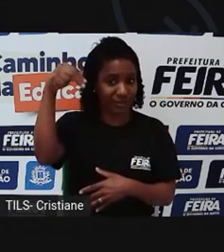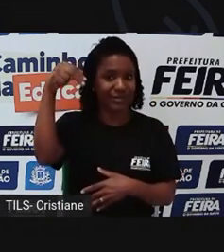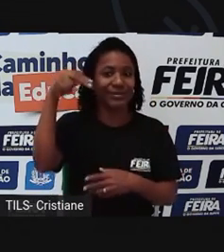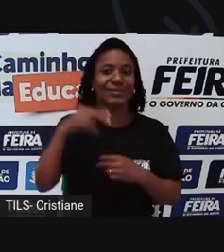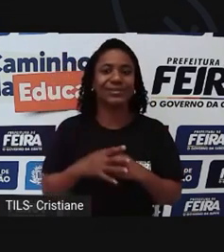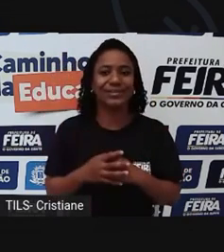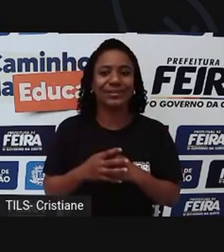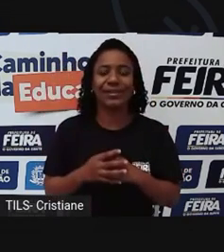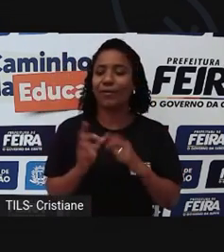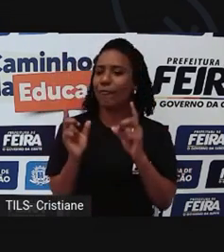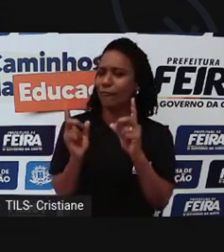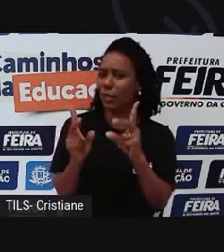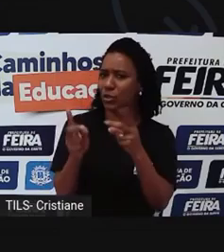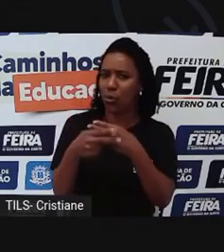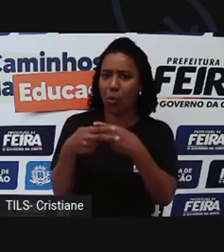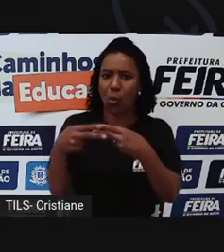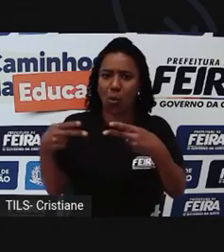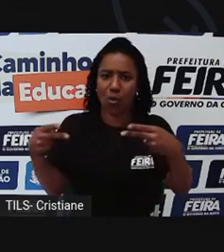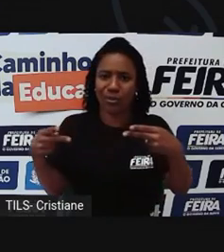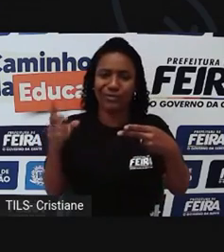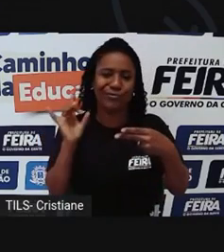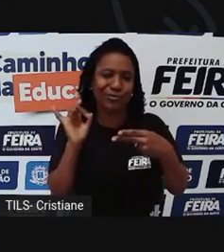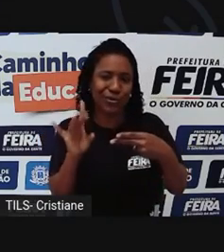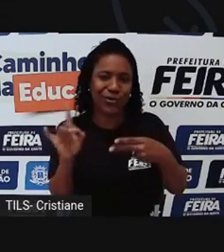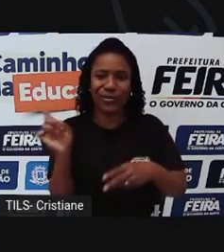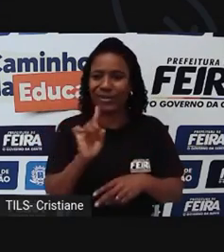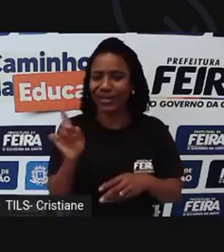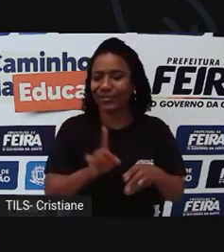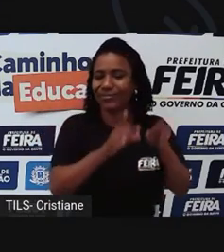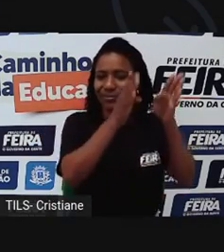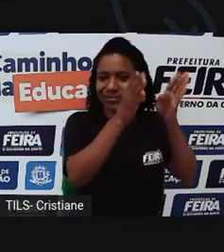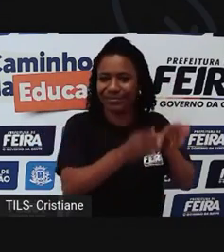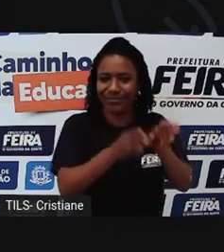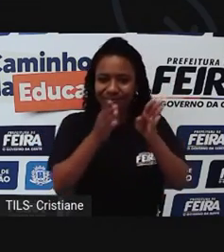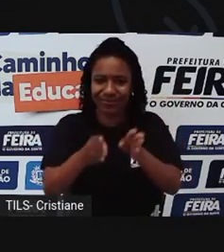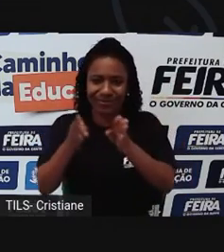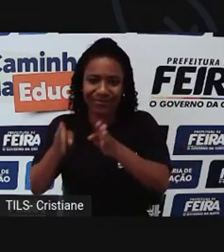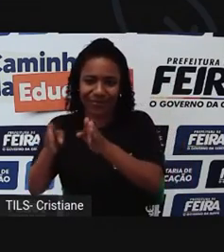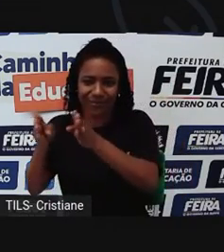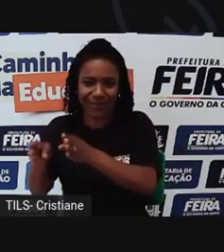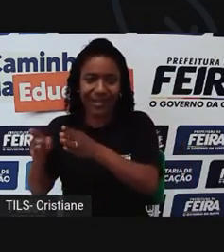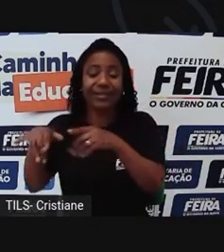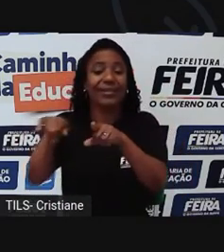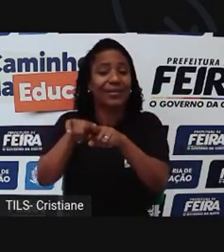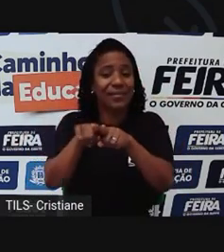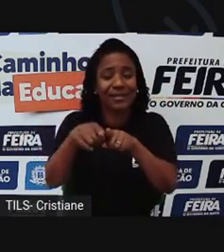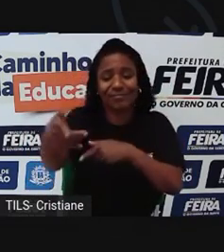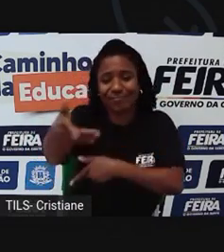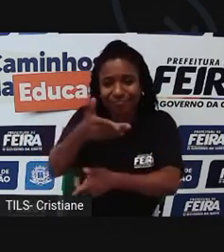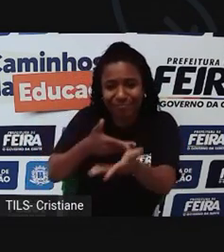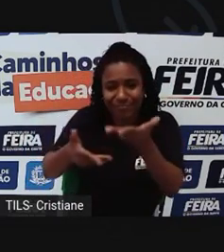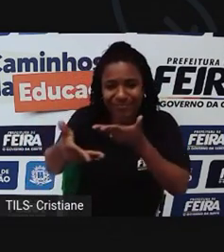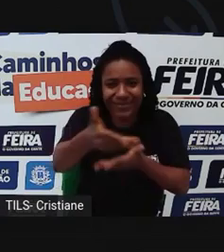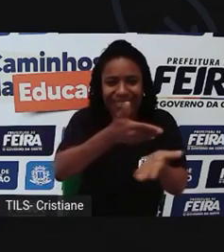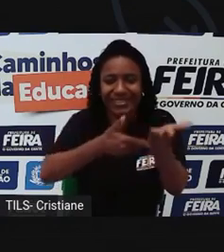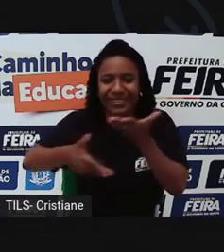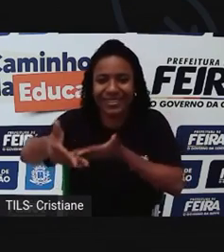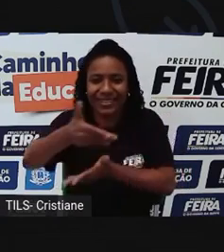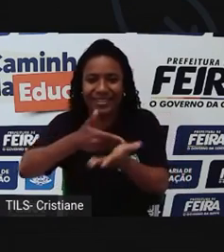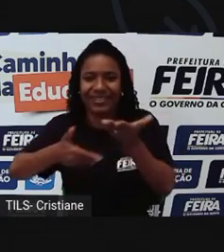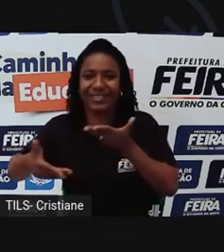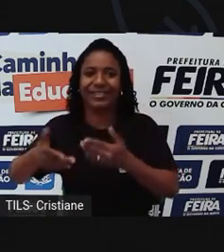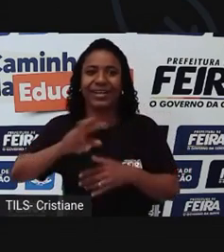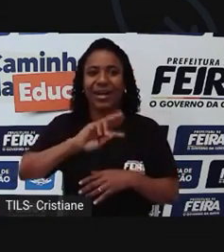só vendem produtos, elas estabelecem relações culturais ali, que você acaba aprendendo, qual é a